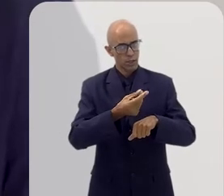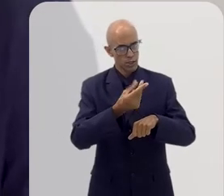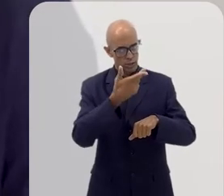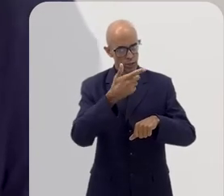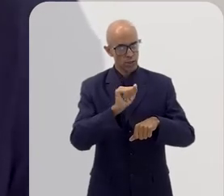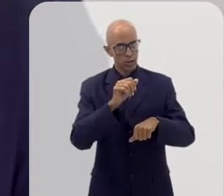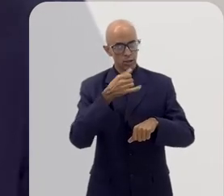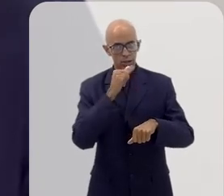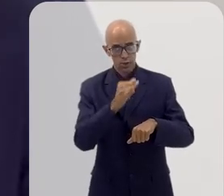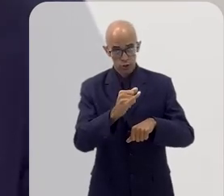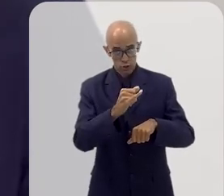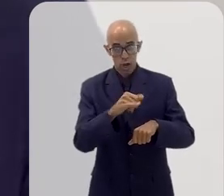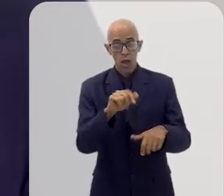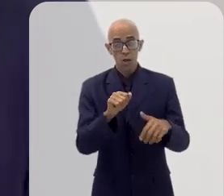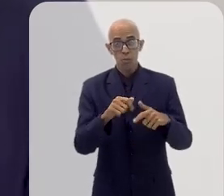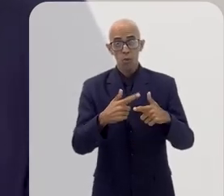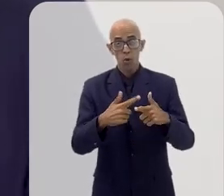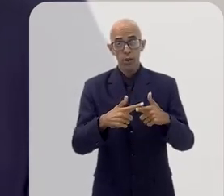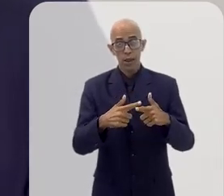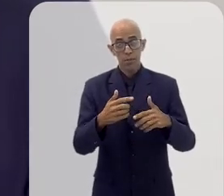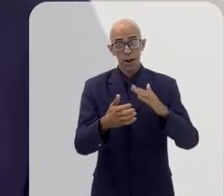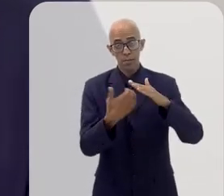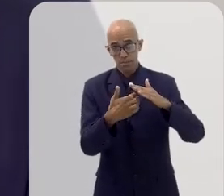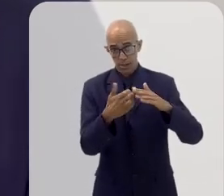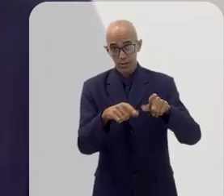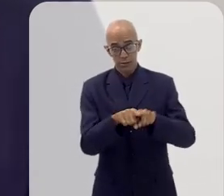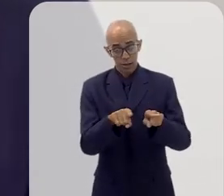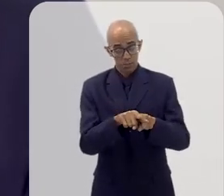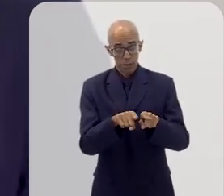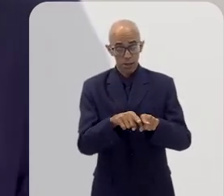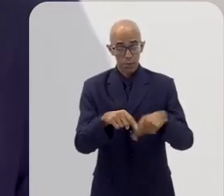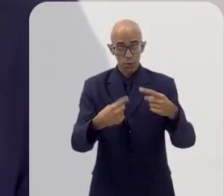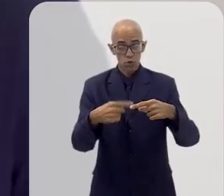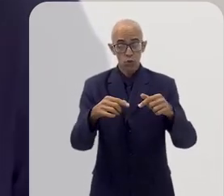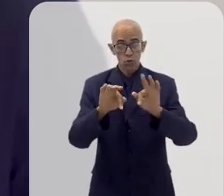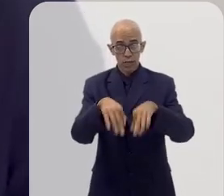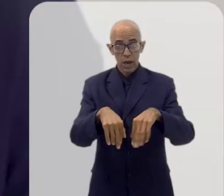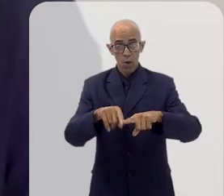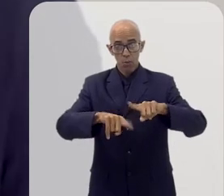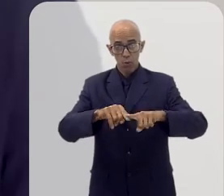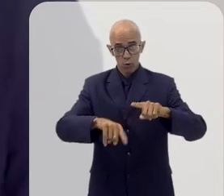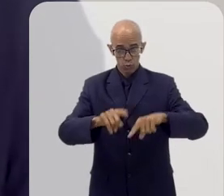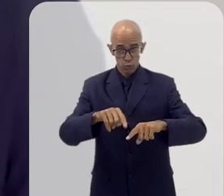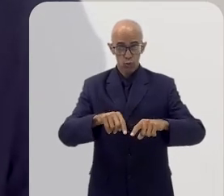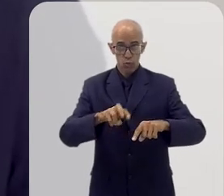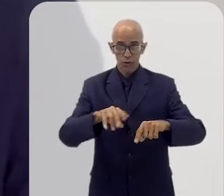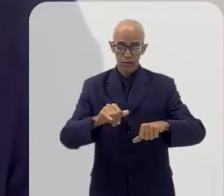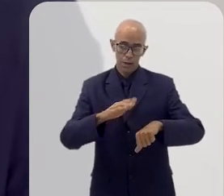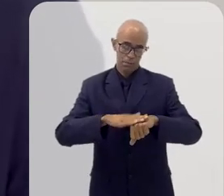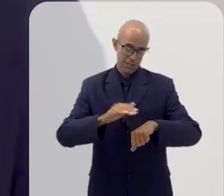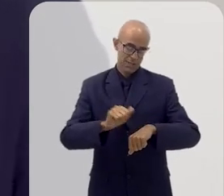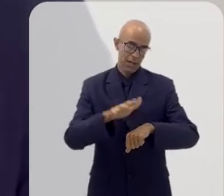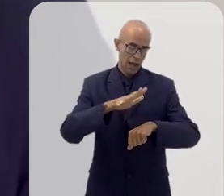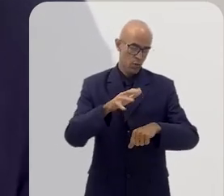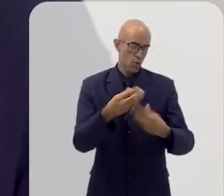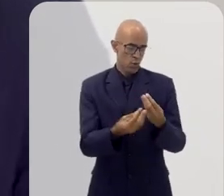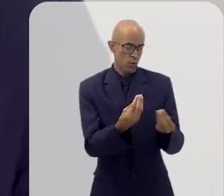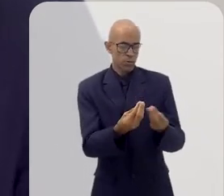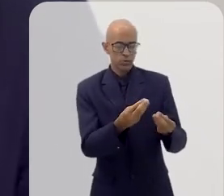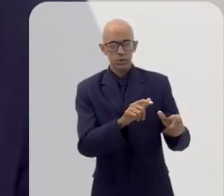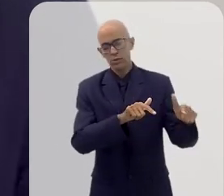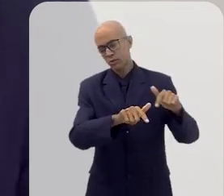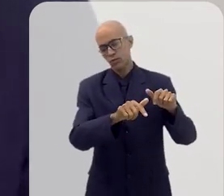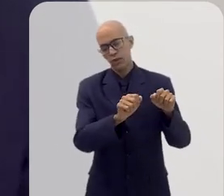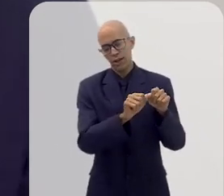energia para a indústria significa aumento também para o cidadão no final da linha, nos produtos que são consumidos. Como é vocês têm trabalhado